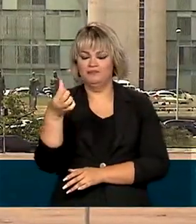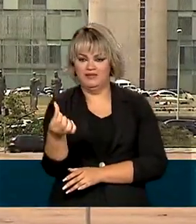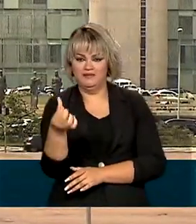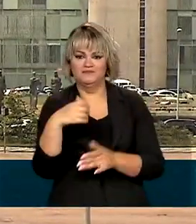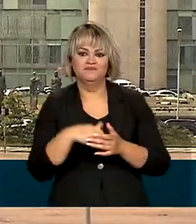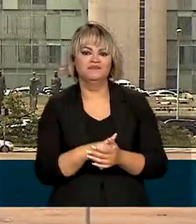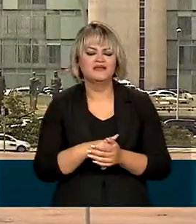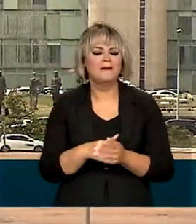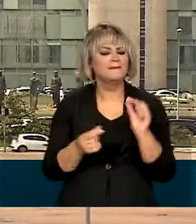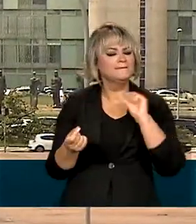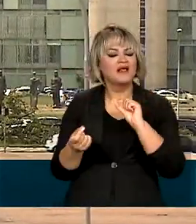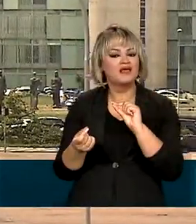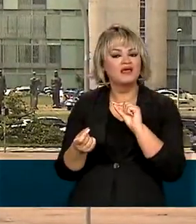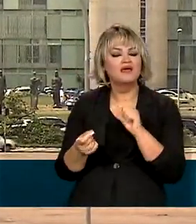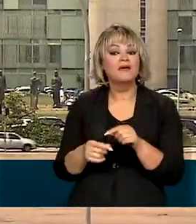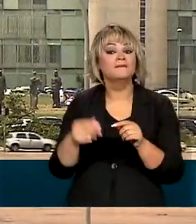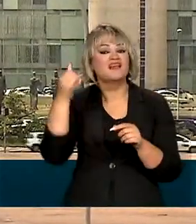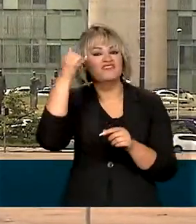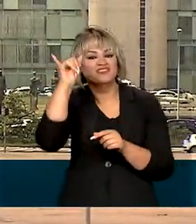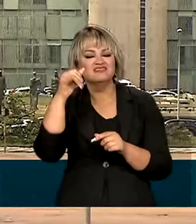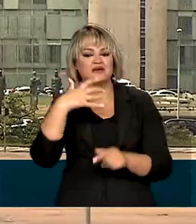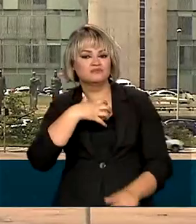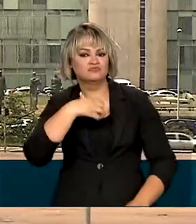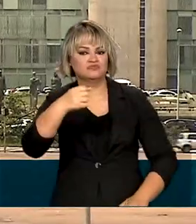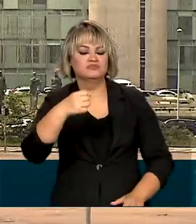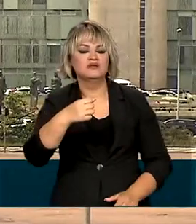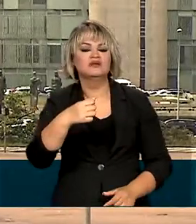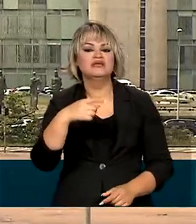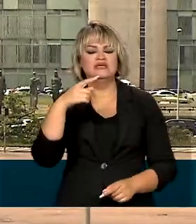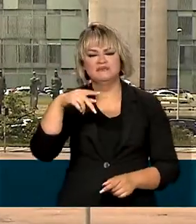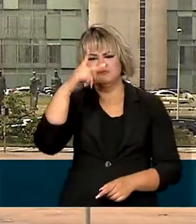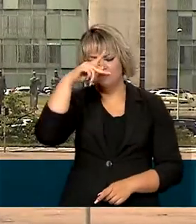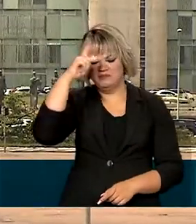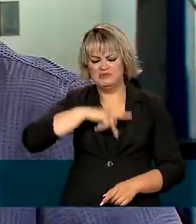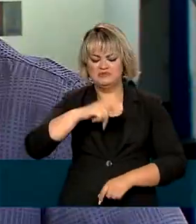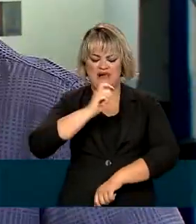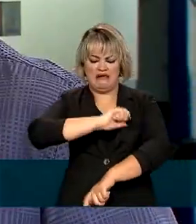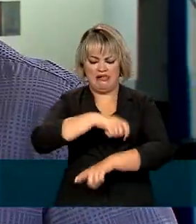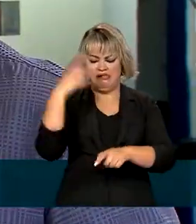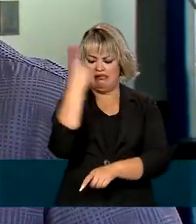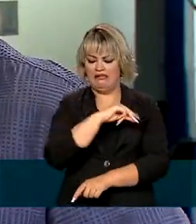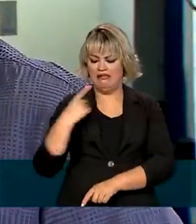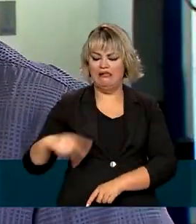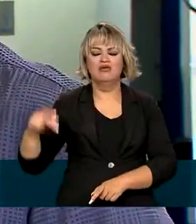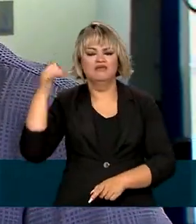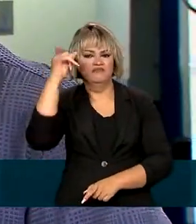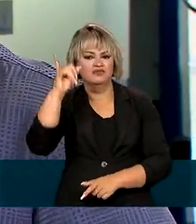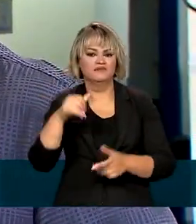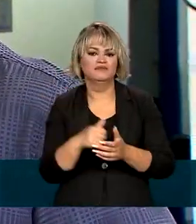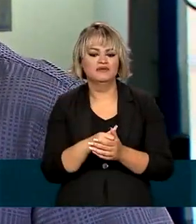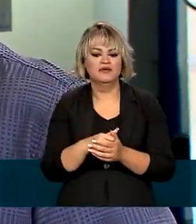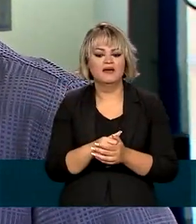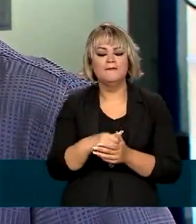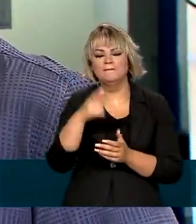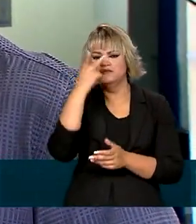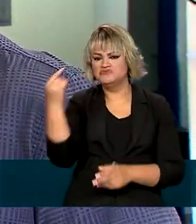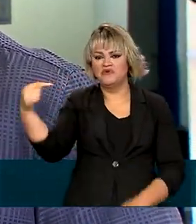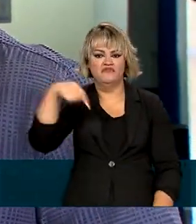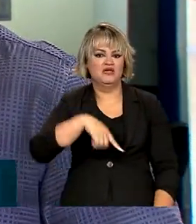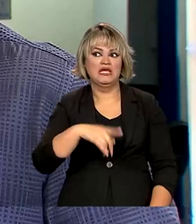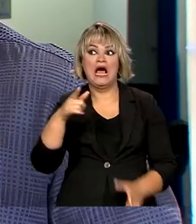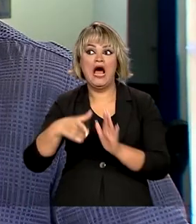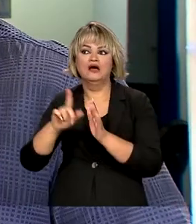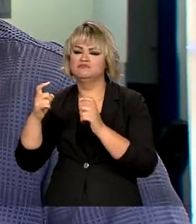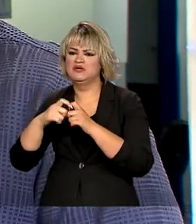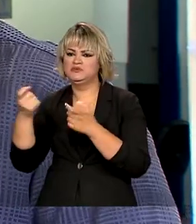com o objetivo de prevenir o suicídio e a automutilação. O paciente vem e não é necessário encaminhamento, nada do tipo.